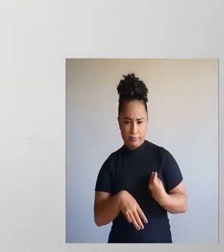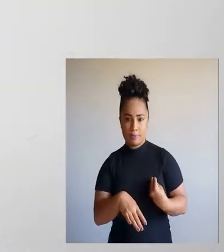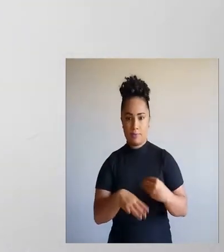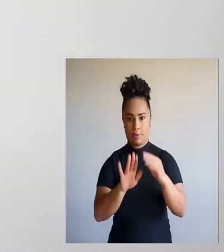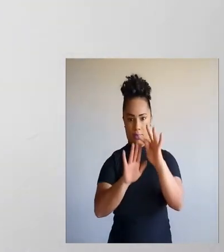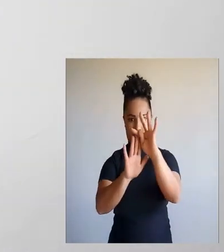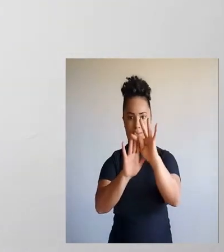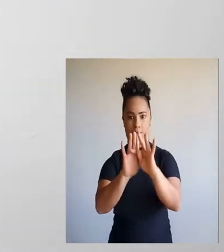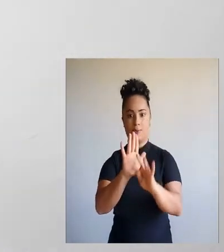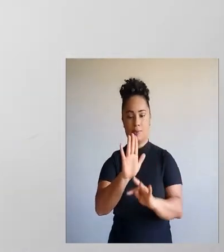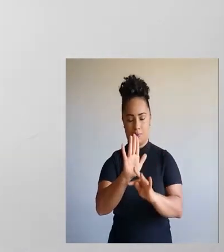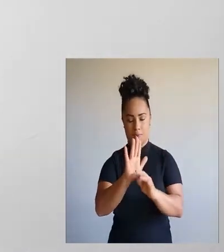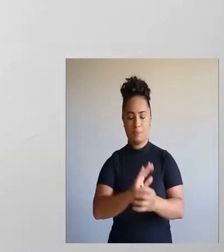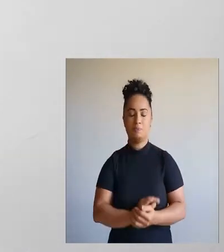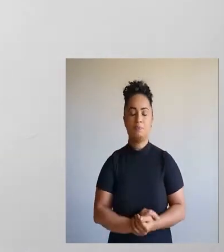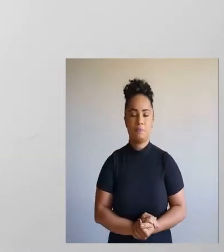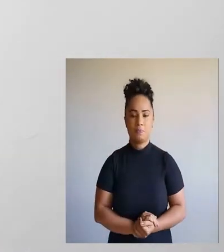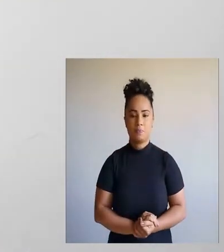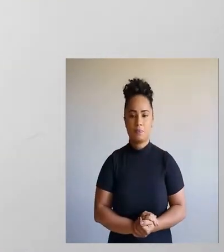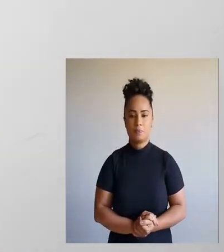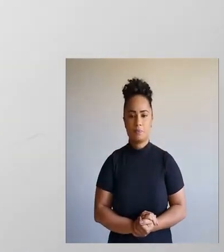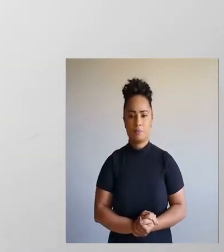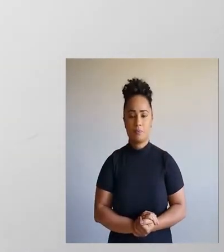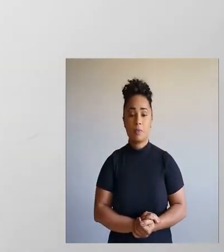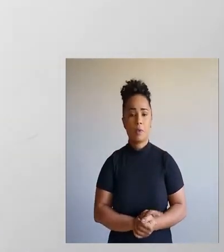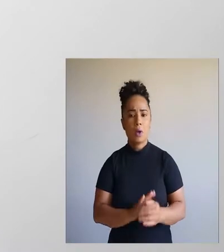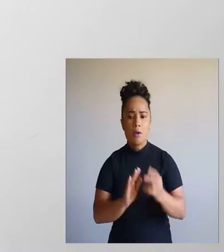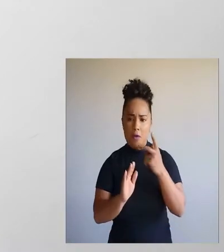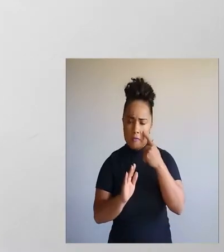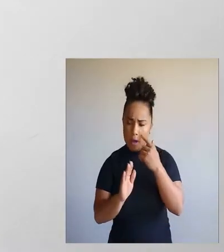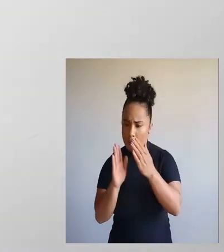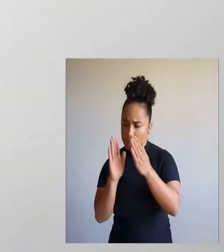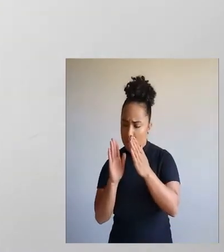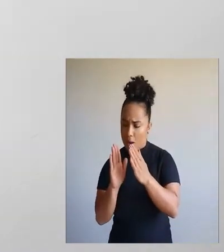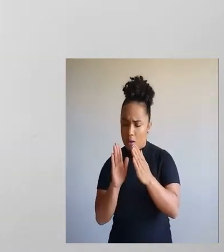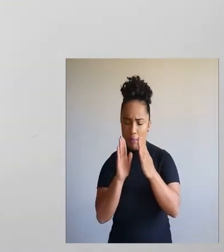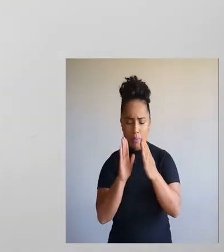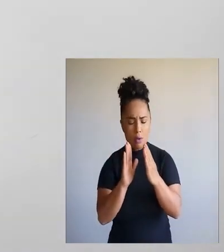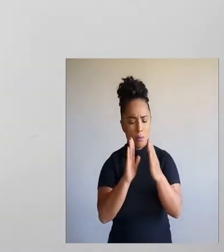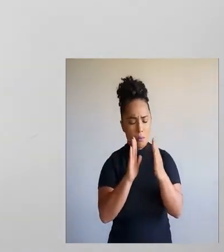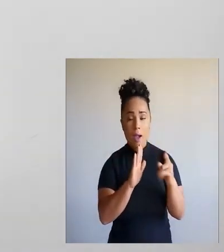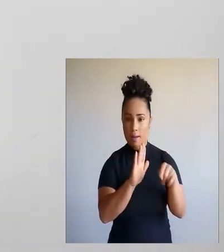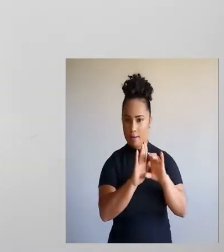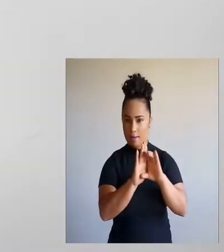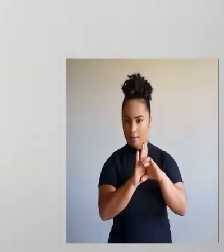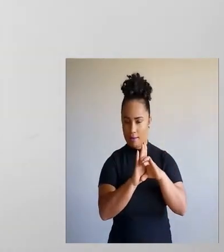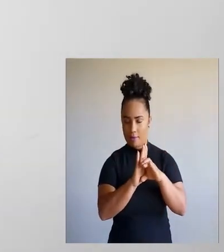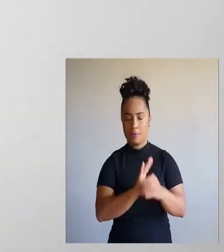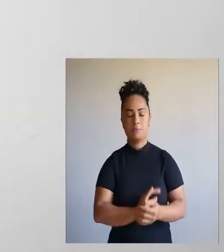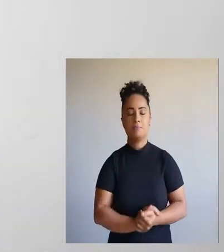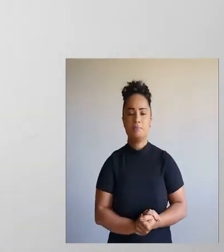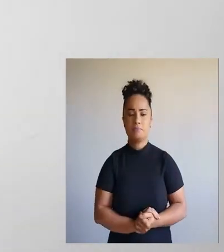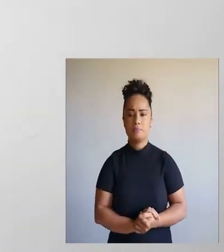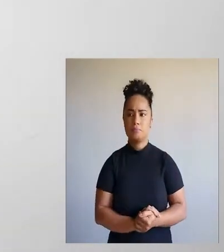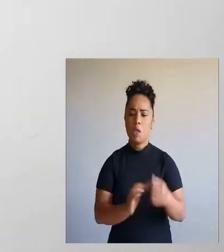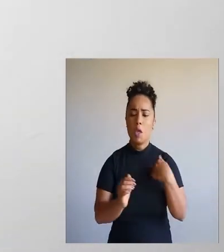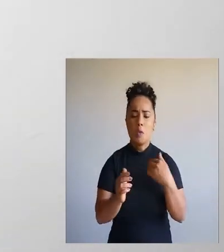explícitas em um texto. Vamos analisar parte por parte desse conceito.